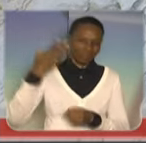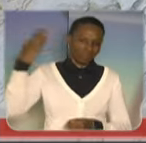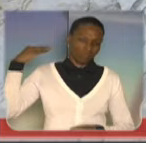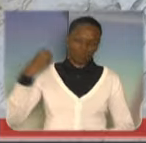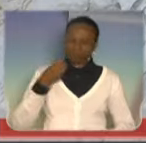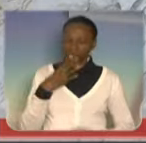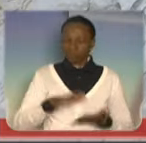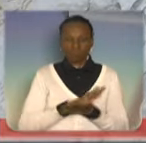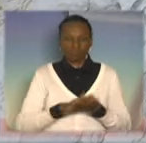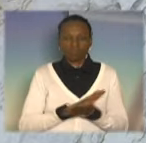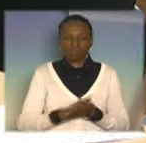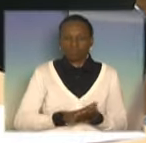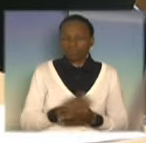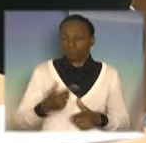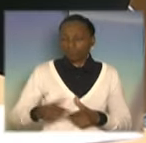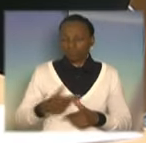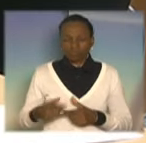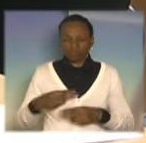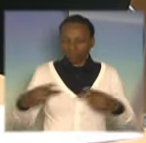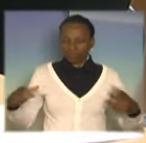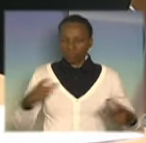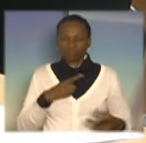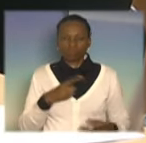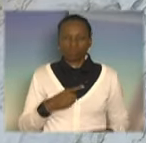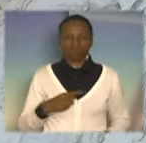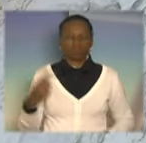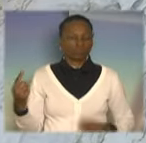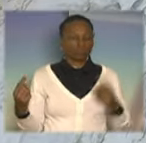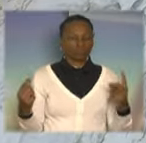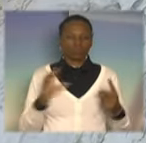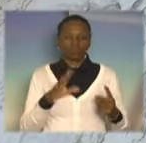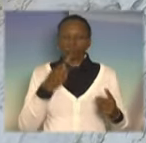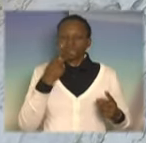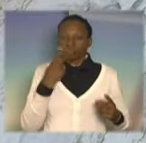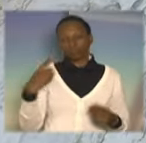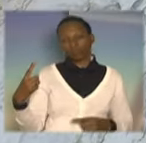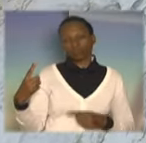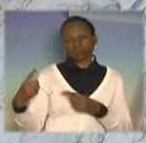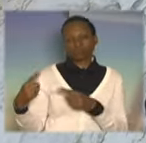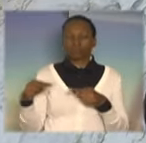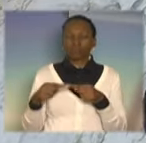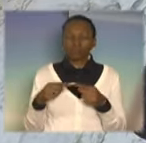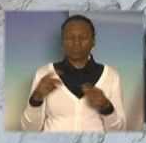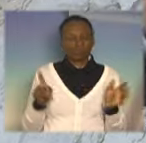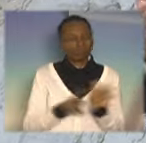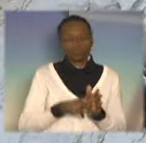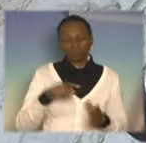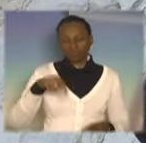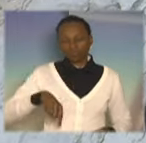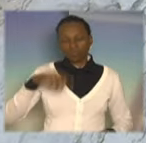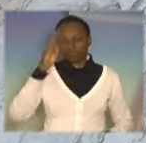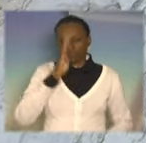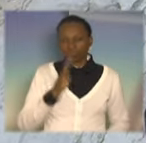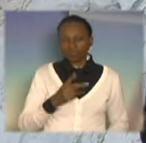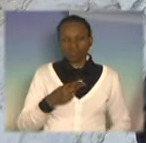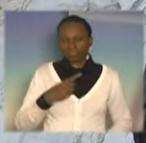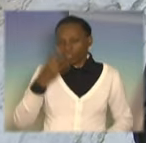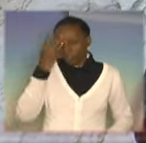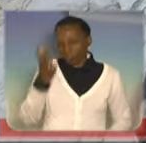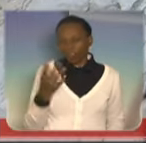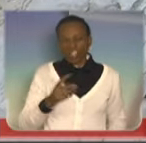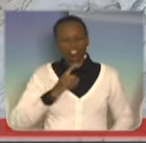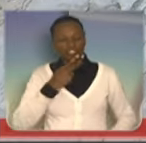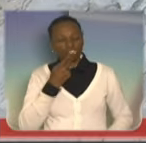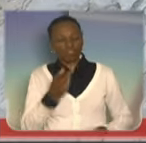ocorreram pelo menos os dois lados, mas o pessoal gosta de falar de um lado só, que é coisa de brasileiro, né? É mais fácil você xingar o outro do que assumir suas